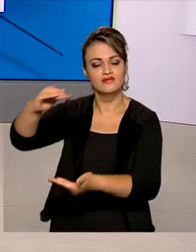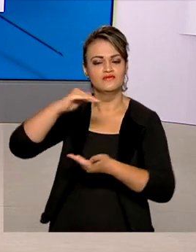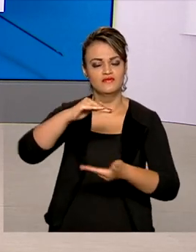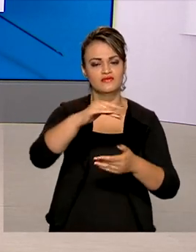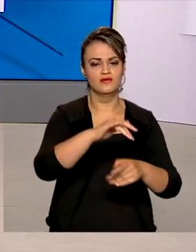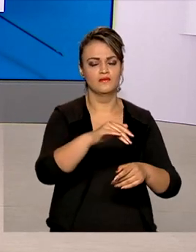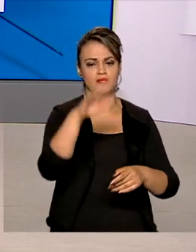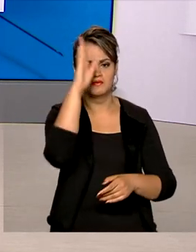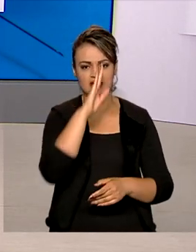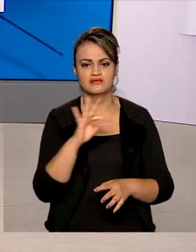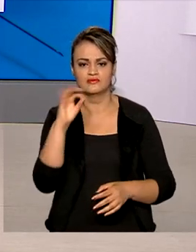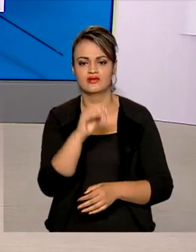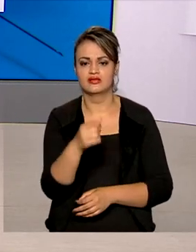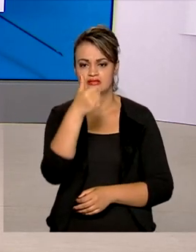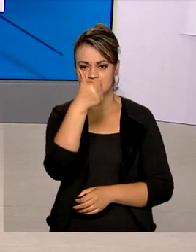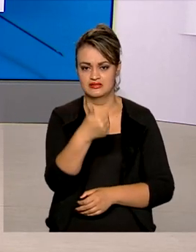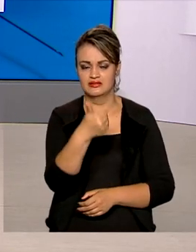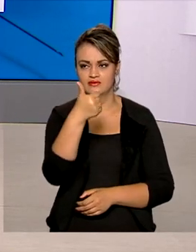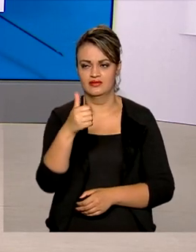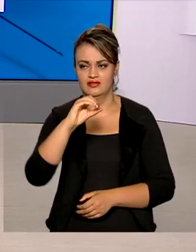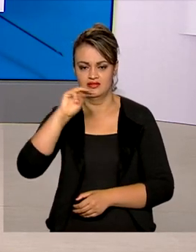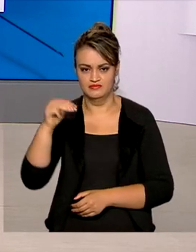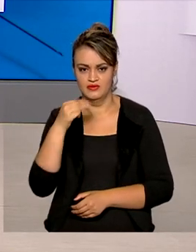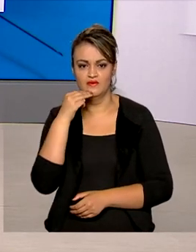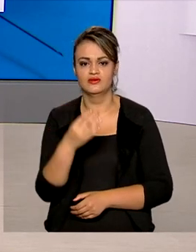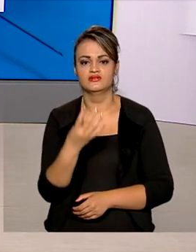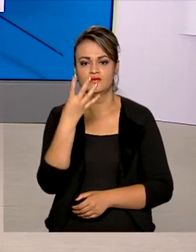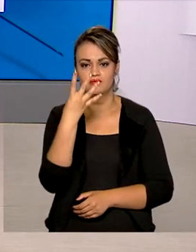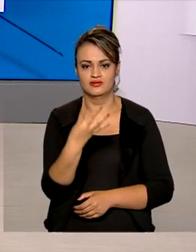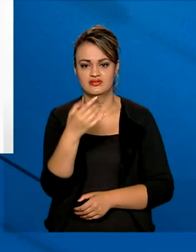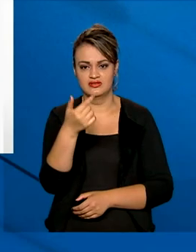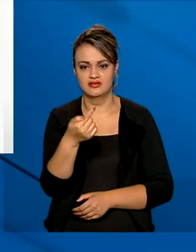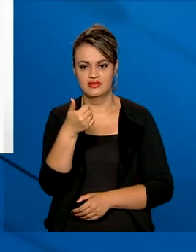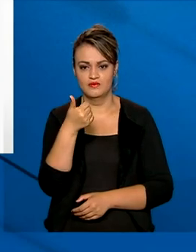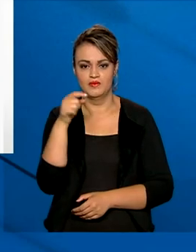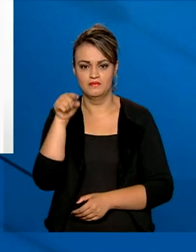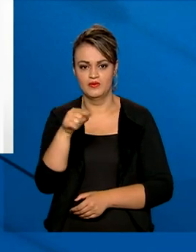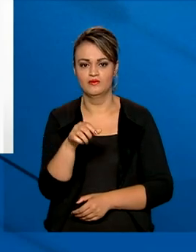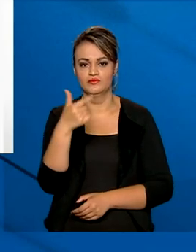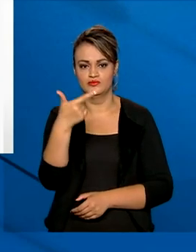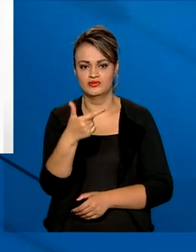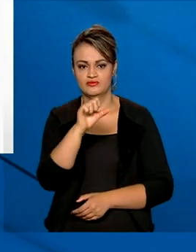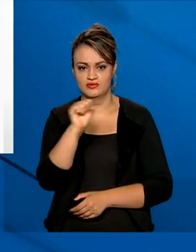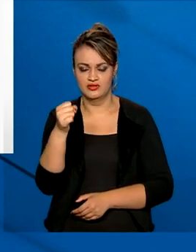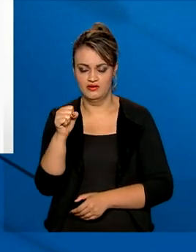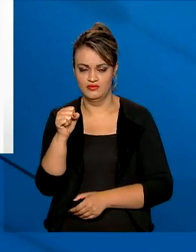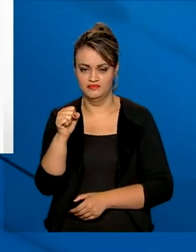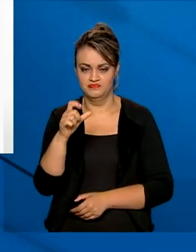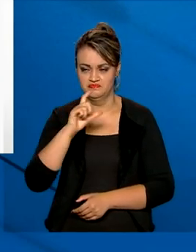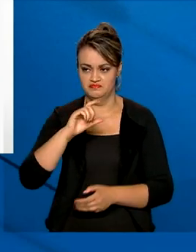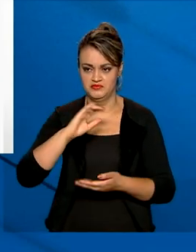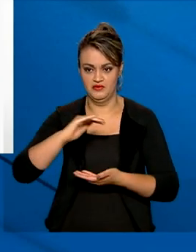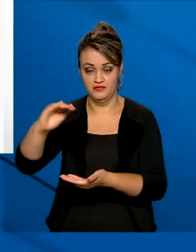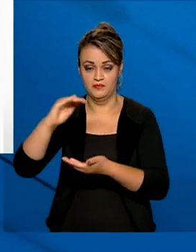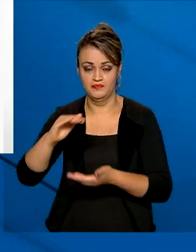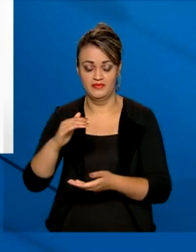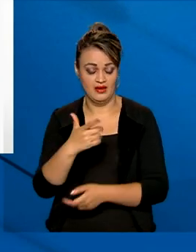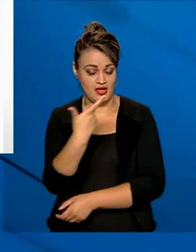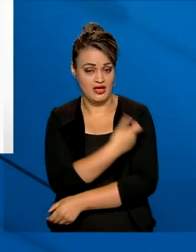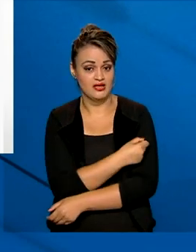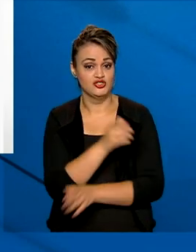todo o país 110 milhões e 471 mil e 288 doses. As doses